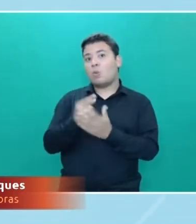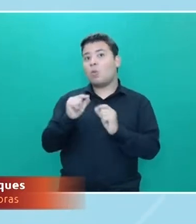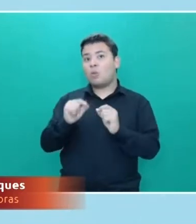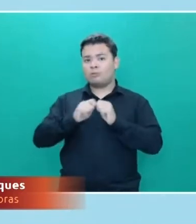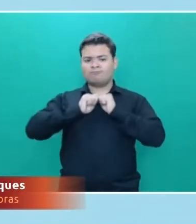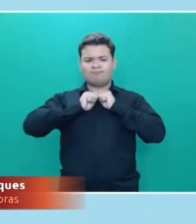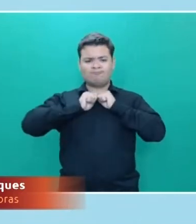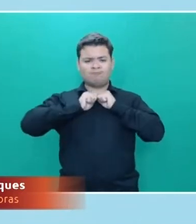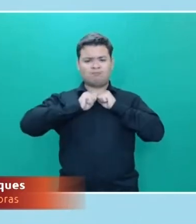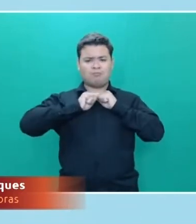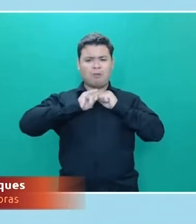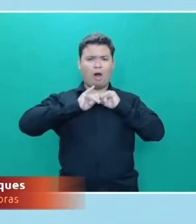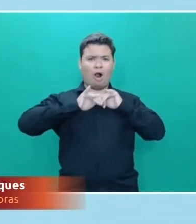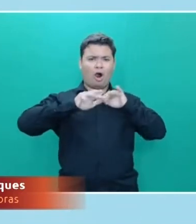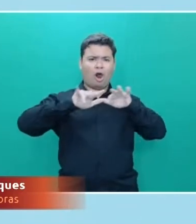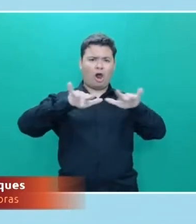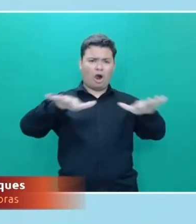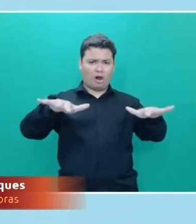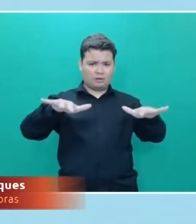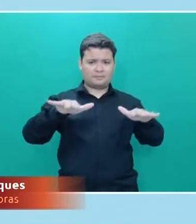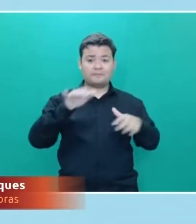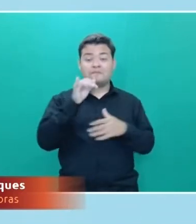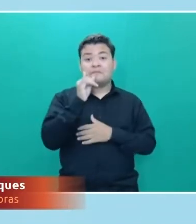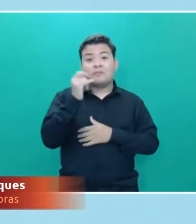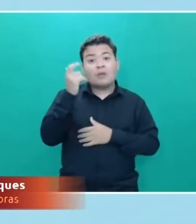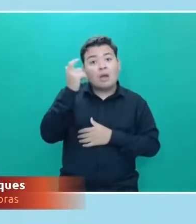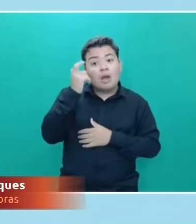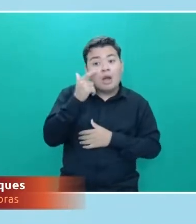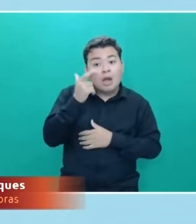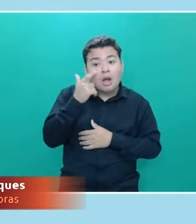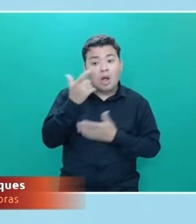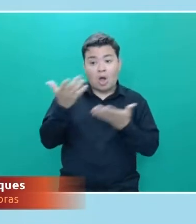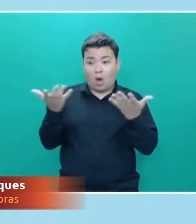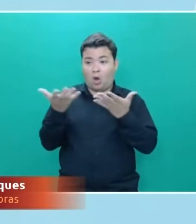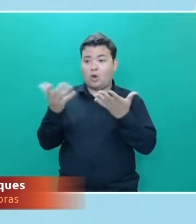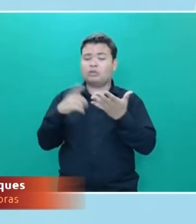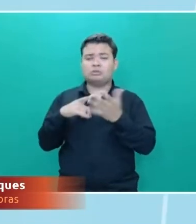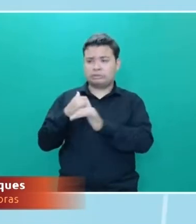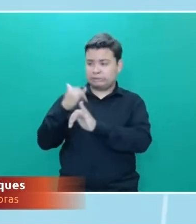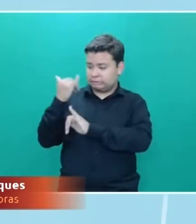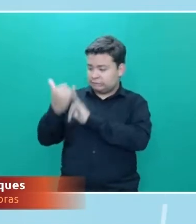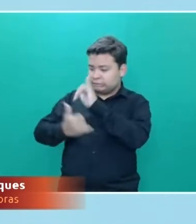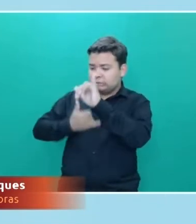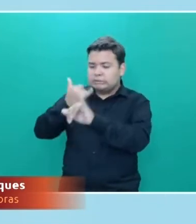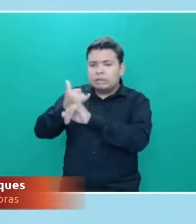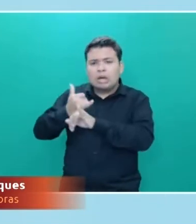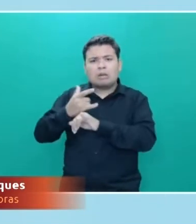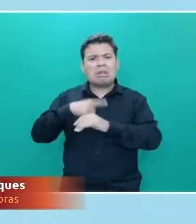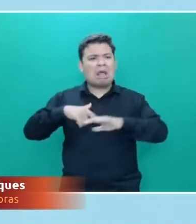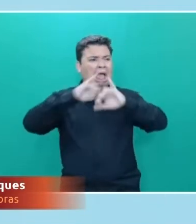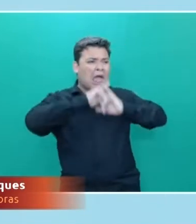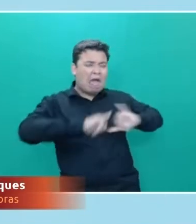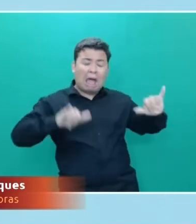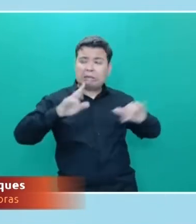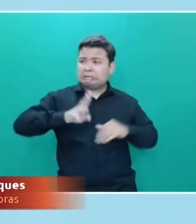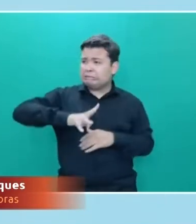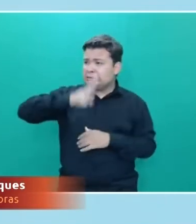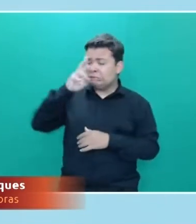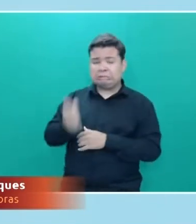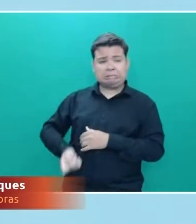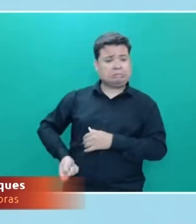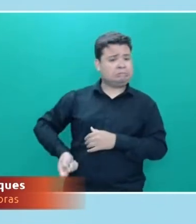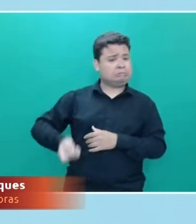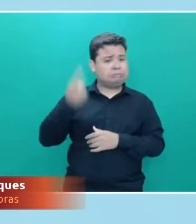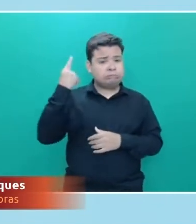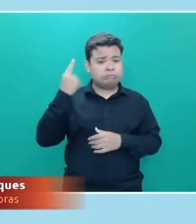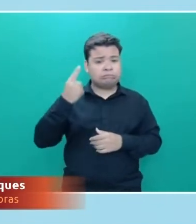Veja bem, nós estamos hoje no campo, né, da internet, é o campo do absurdo, é o campo daquilo que a